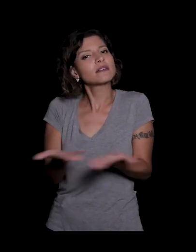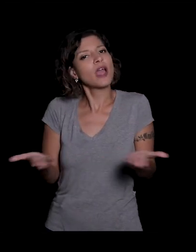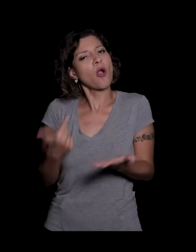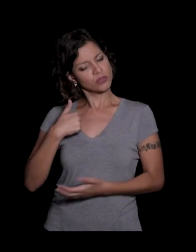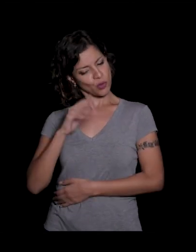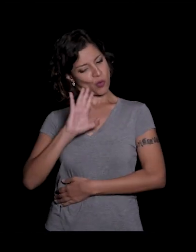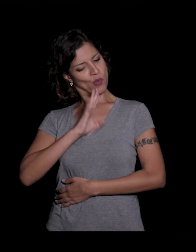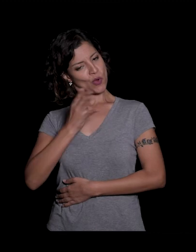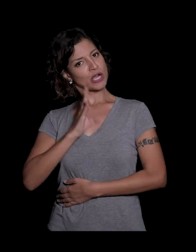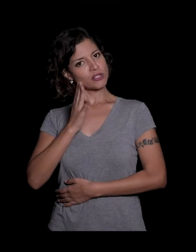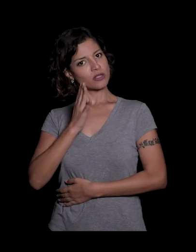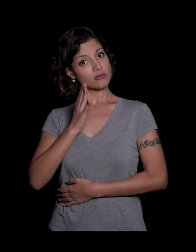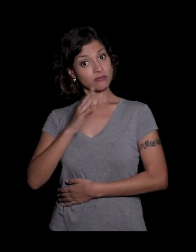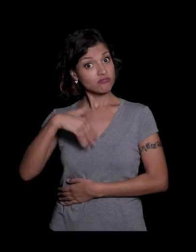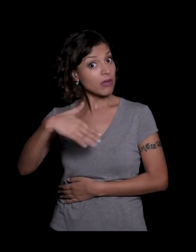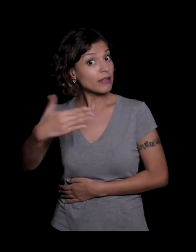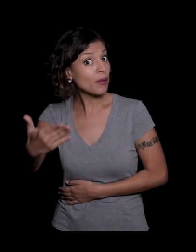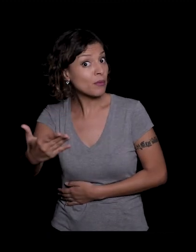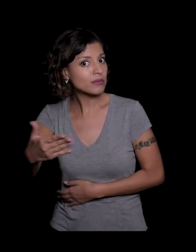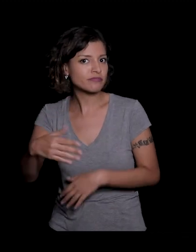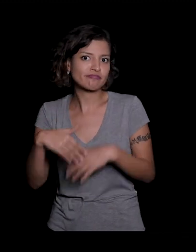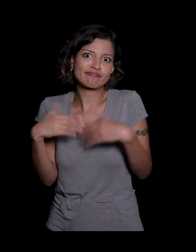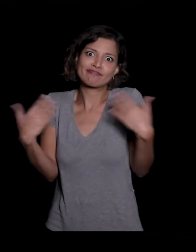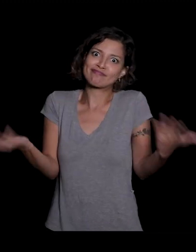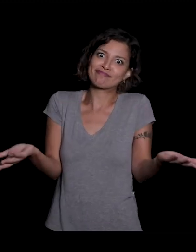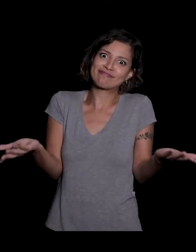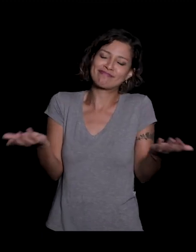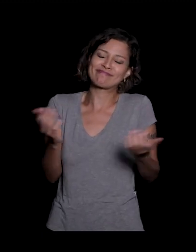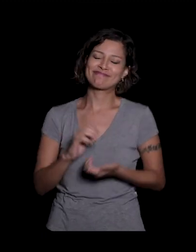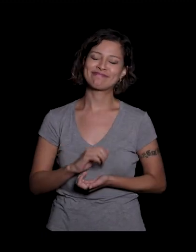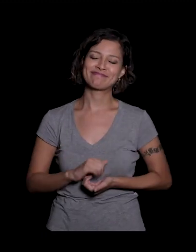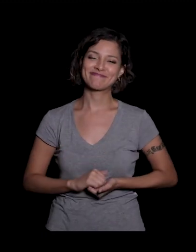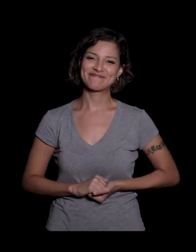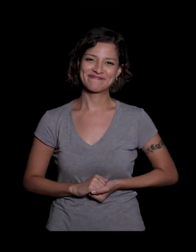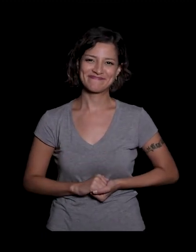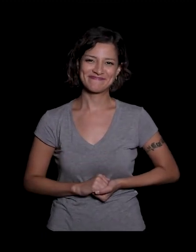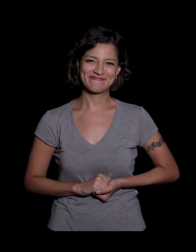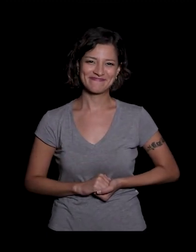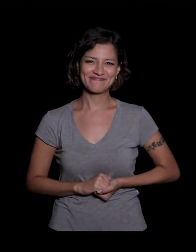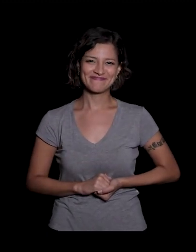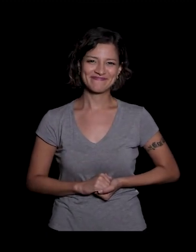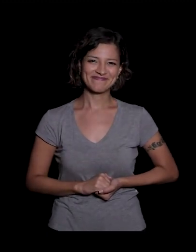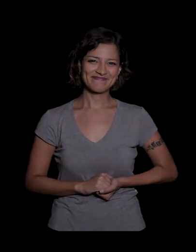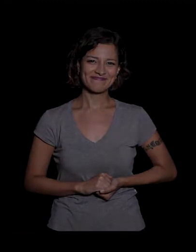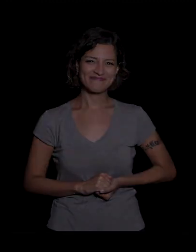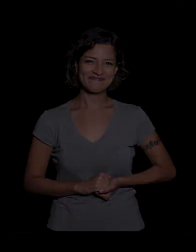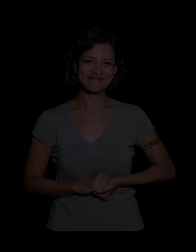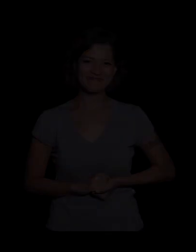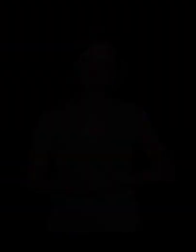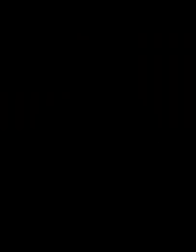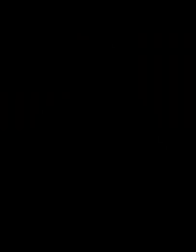corajosa vamos ver até quando meio